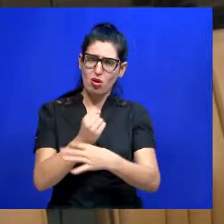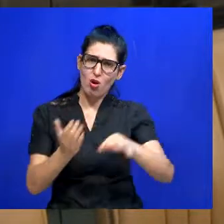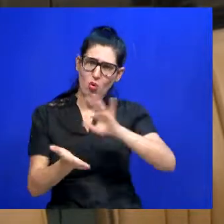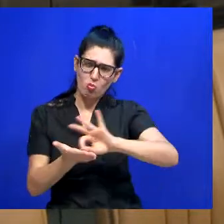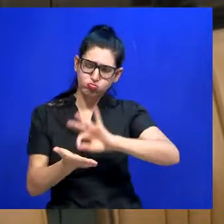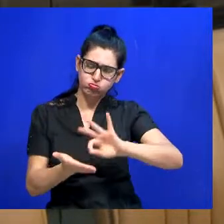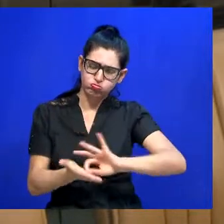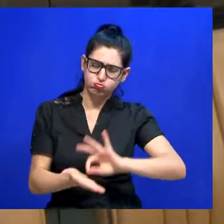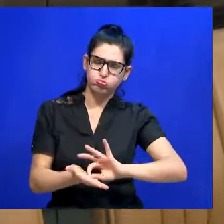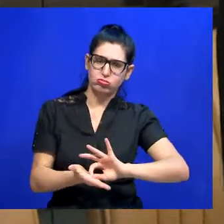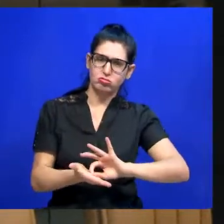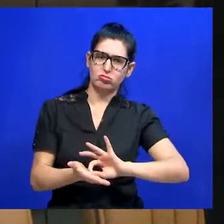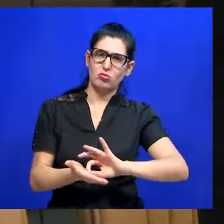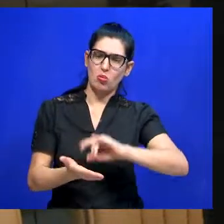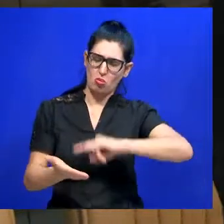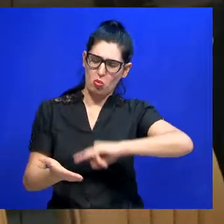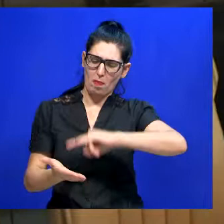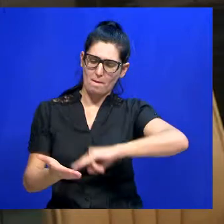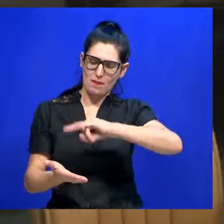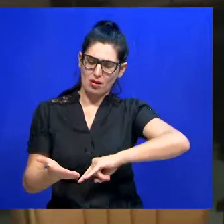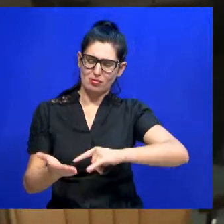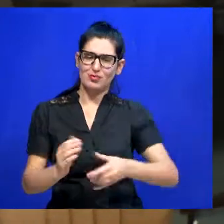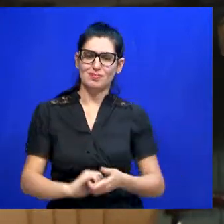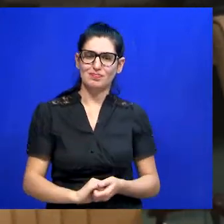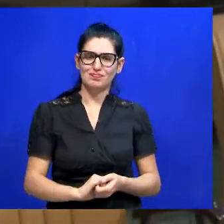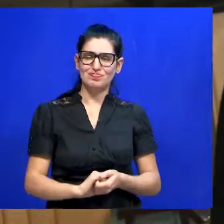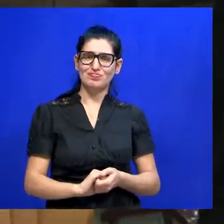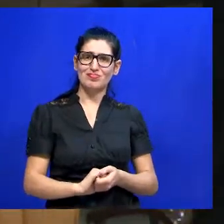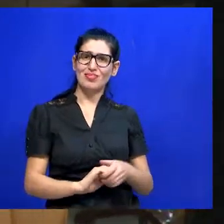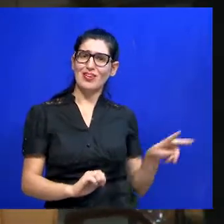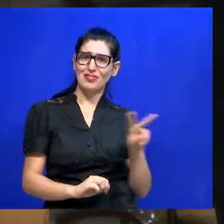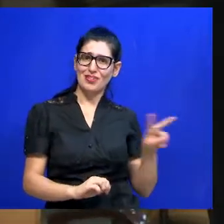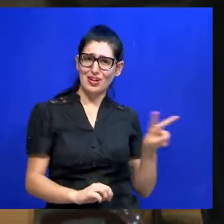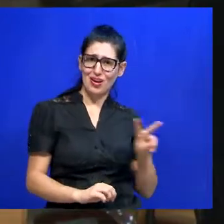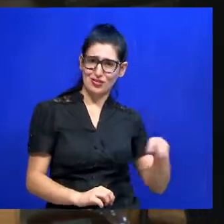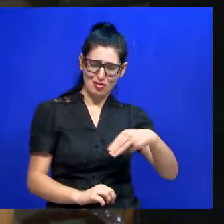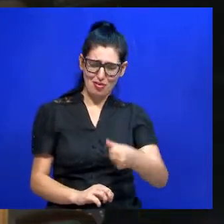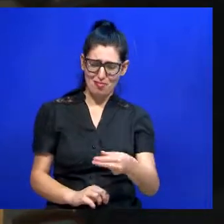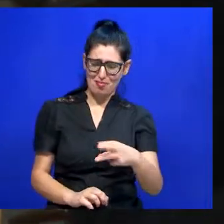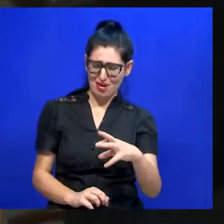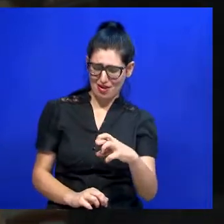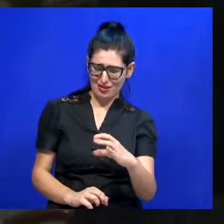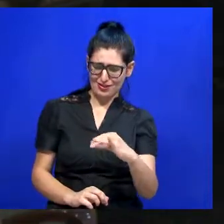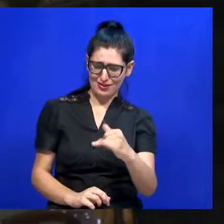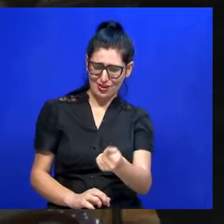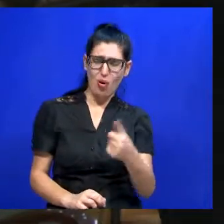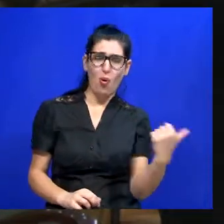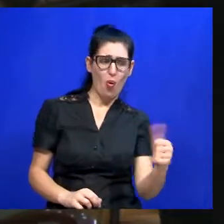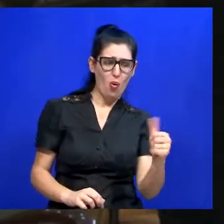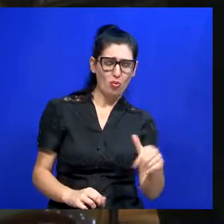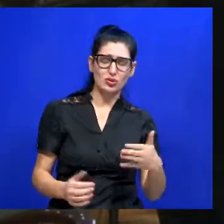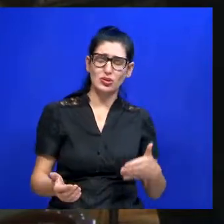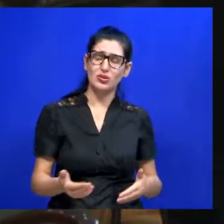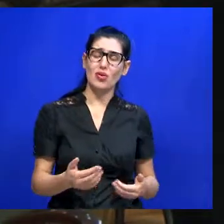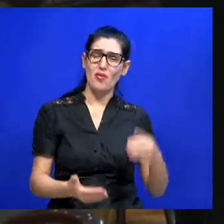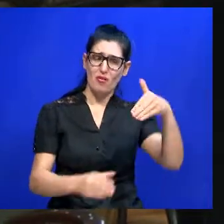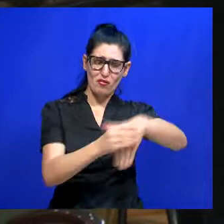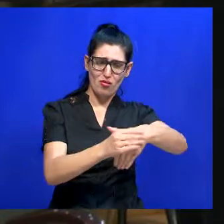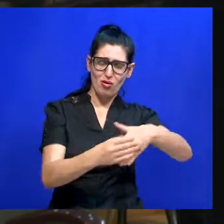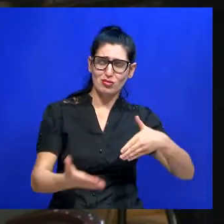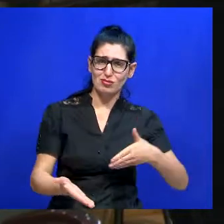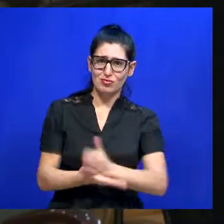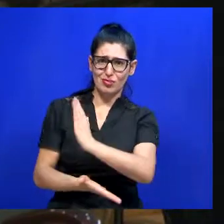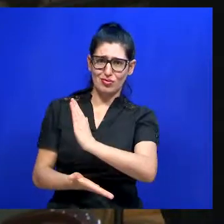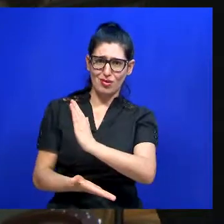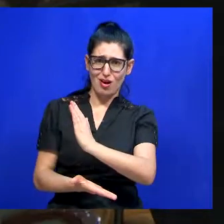estamos aqui com a autora do projeto, por favor, vereadora, vereadora Márcia Santos, que conseguiu a aprovação por 11 votos favoráveis. Márcia, diga para